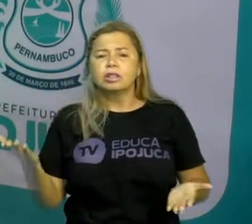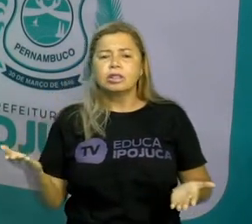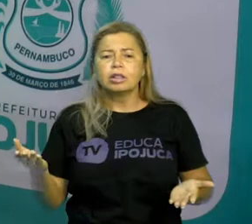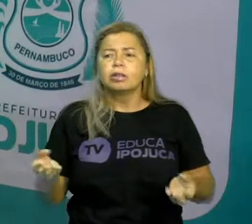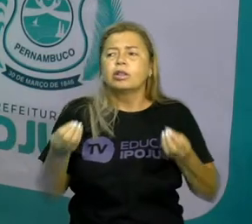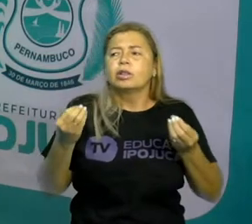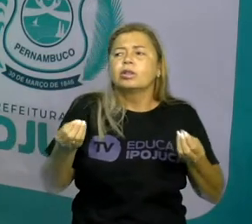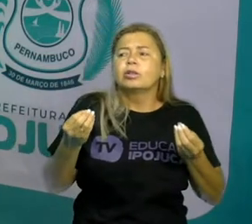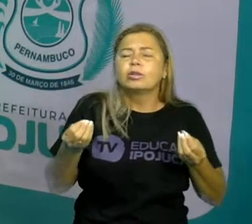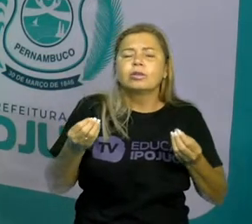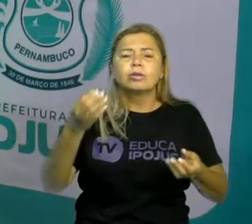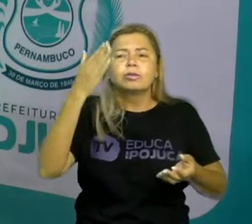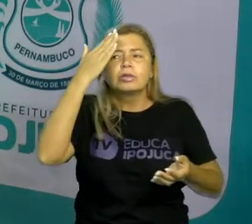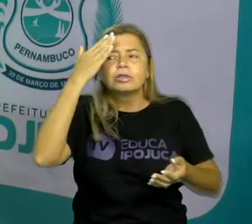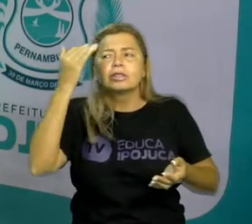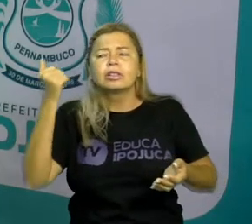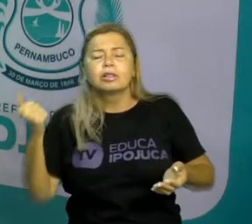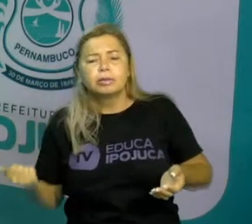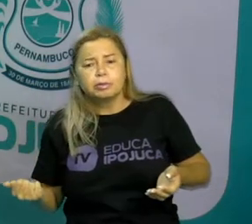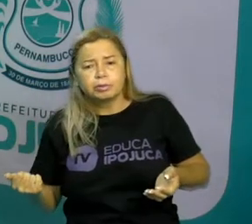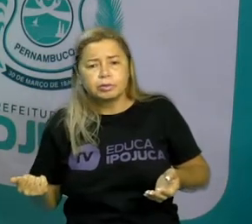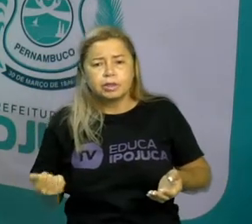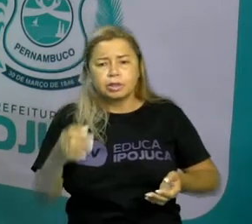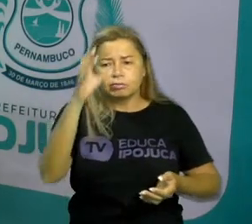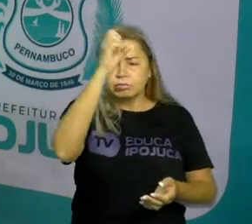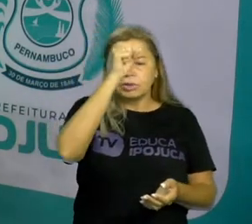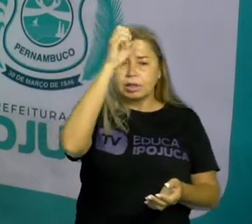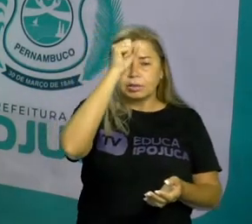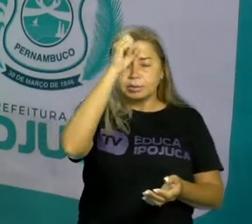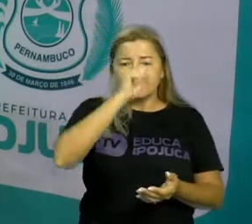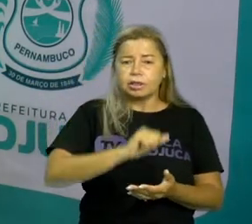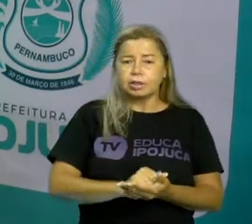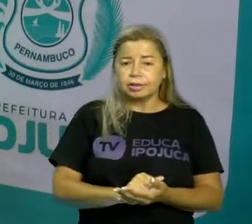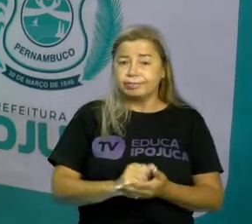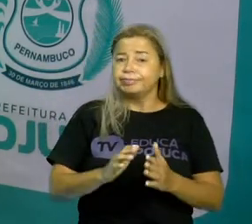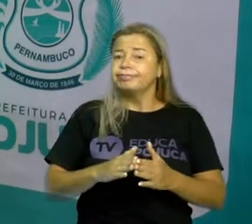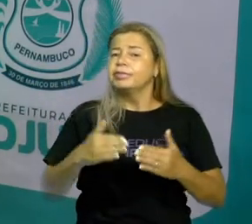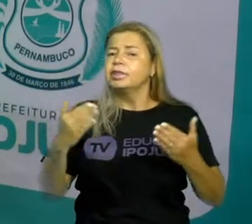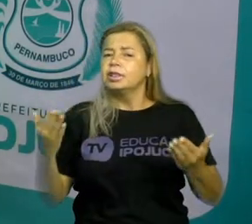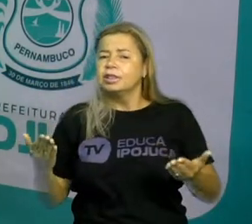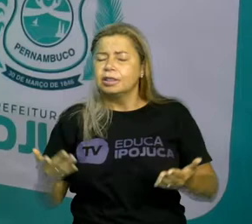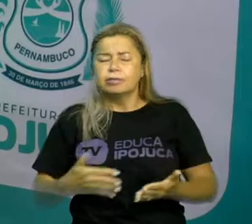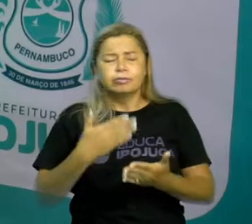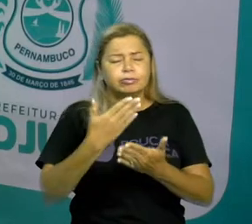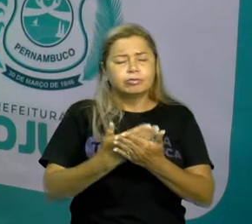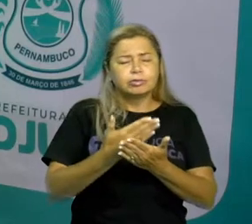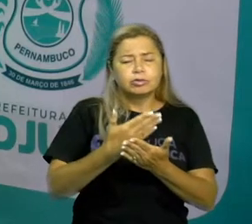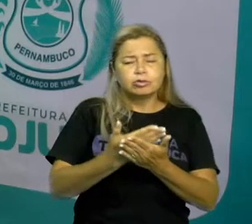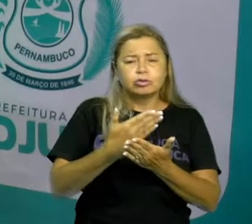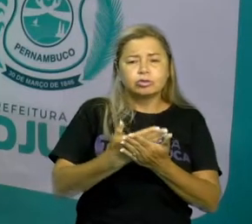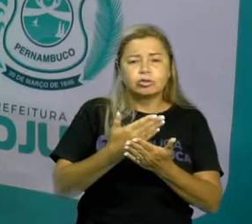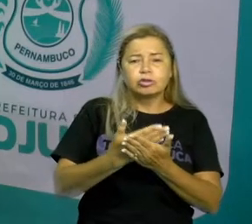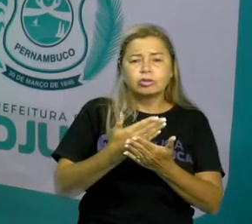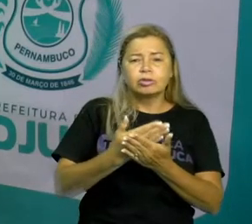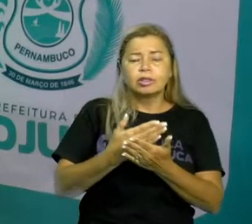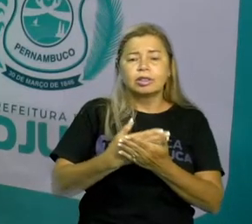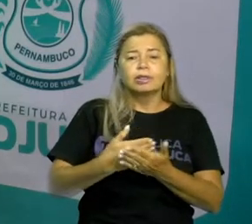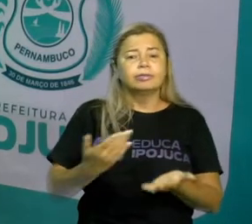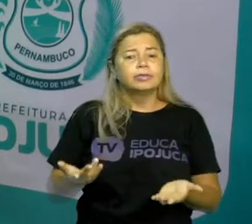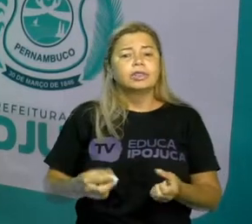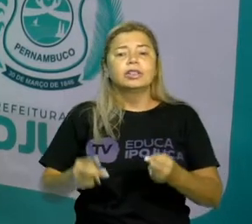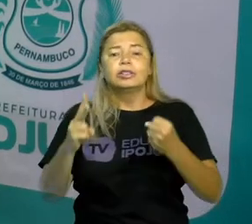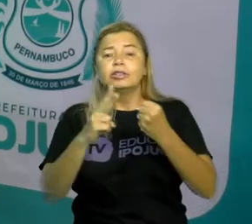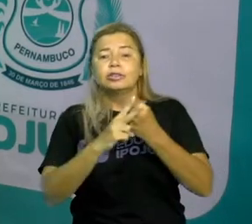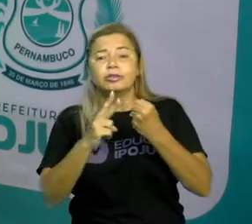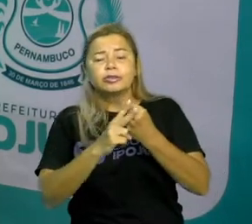pode ver isso aqui? Os tempos verbais A gente já estudou na escola Desde o terceiro ano, quarto ano Sobre os